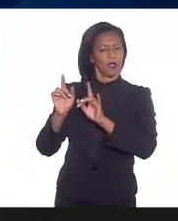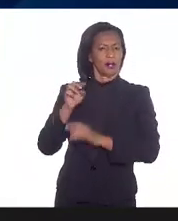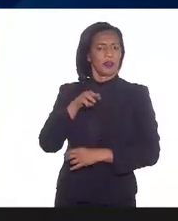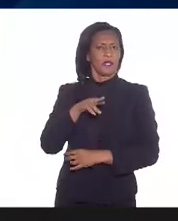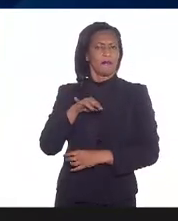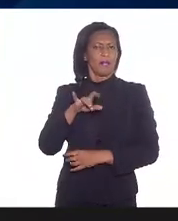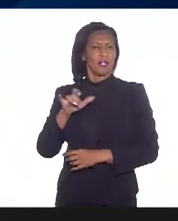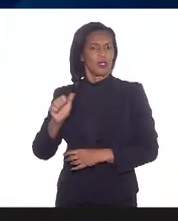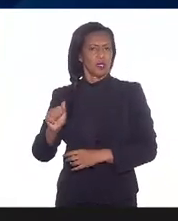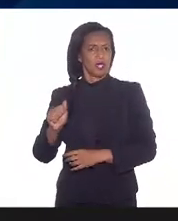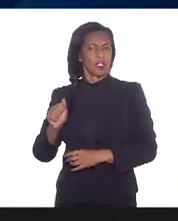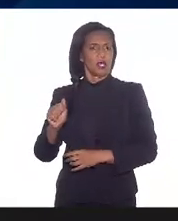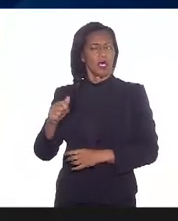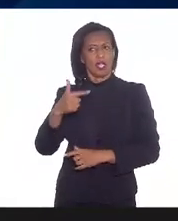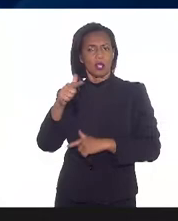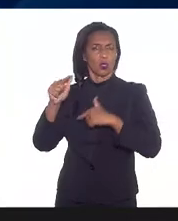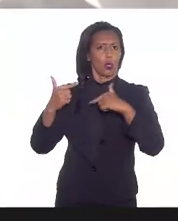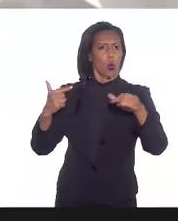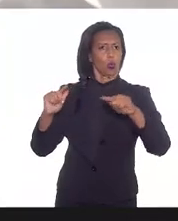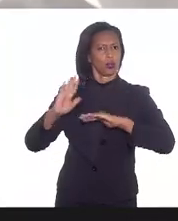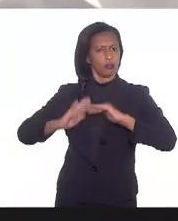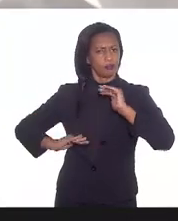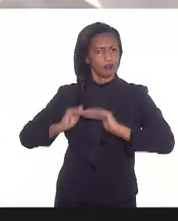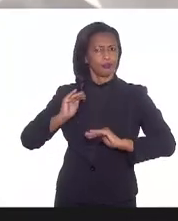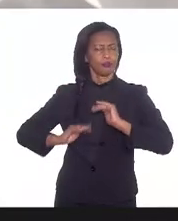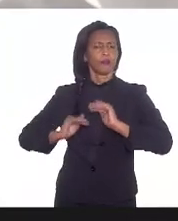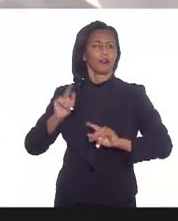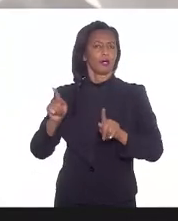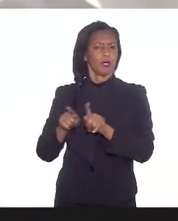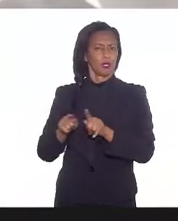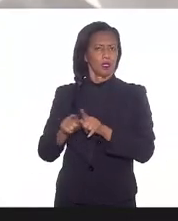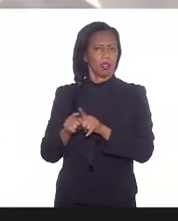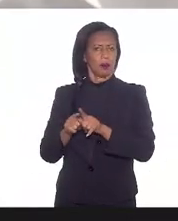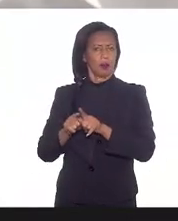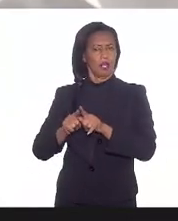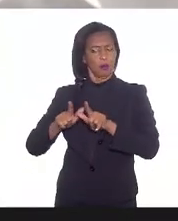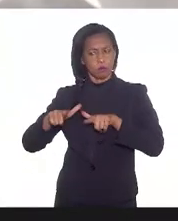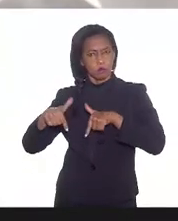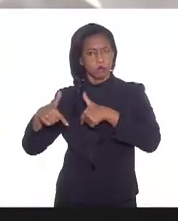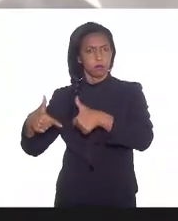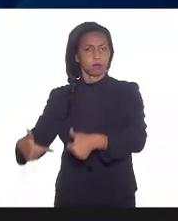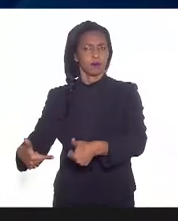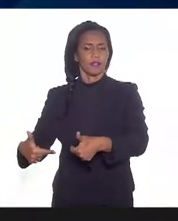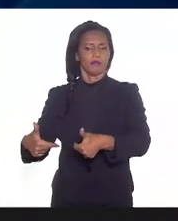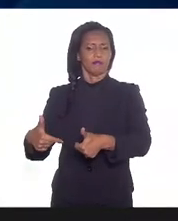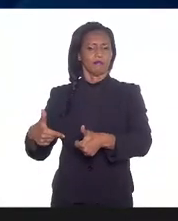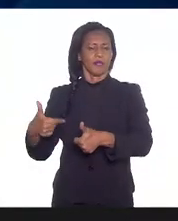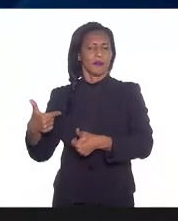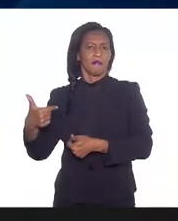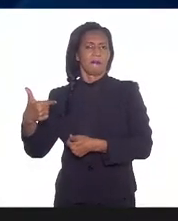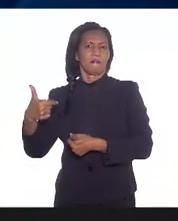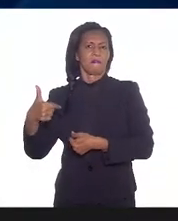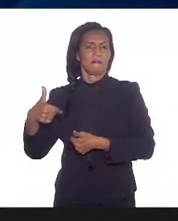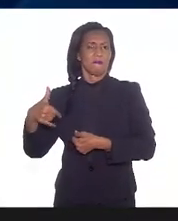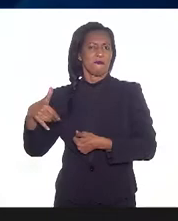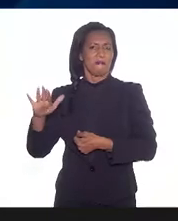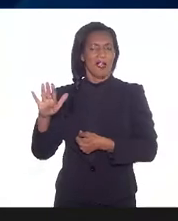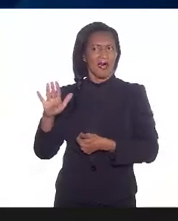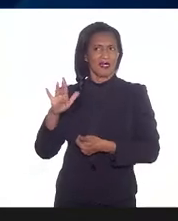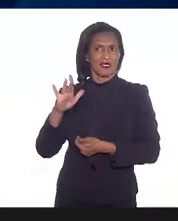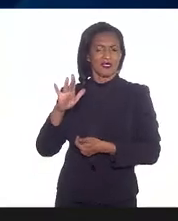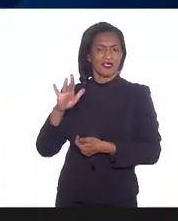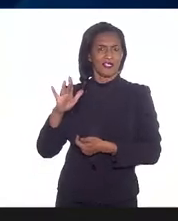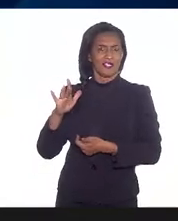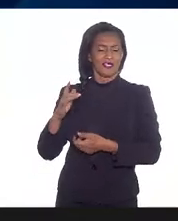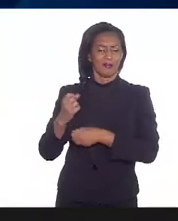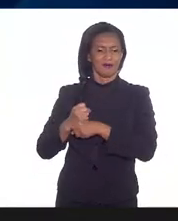hiperbárica, dentre outras questões, atuando aí, acho que é mais, quase que de idade que eu tenho na área,